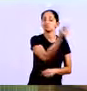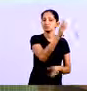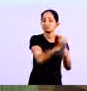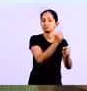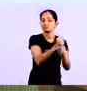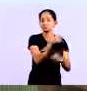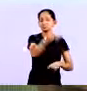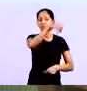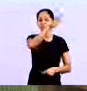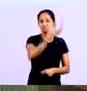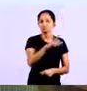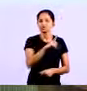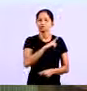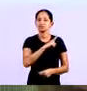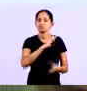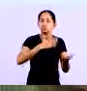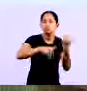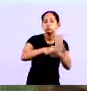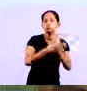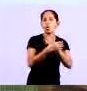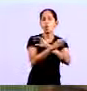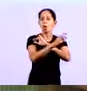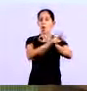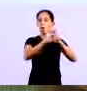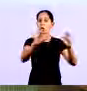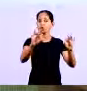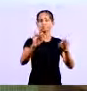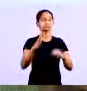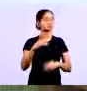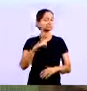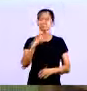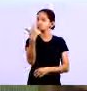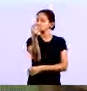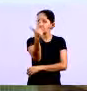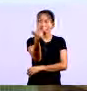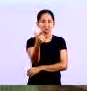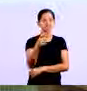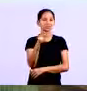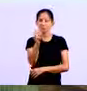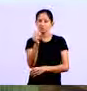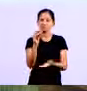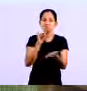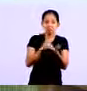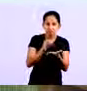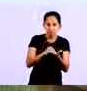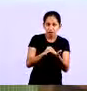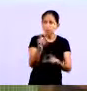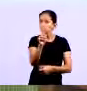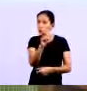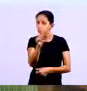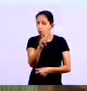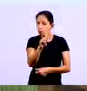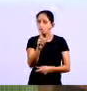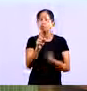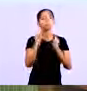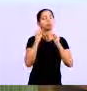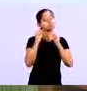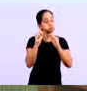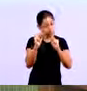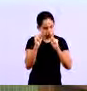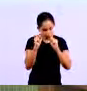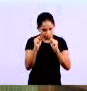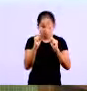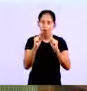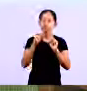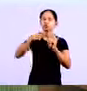caixa E os meus controles me mostram que Eu não vou ter dificuldades financeiras em determinado espaço de tempo Eu posso perfeitamente aumentar o meu pra